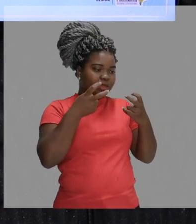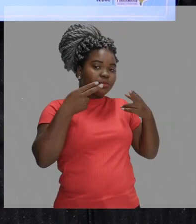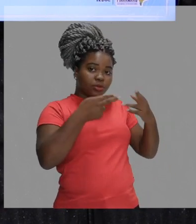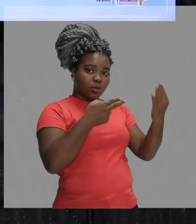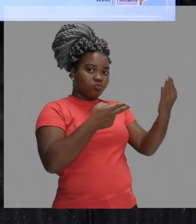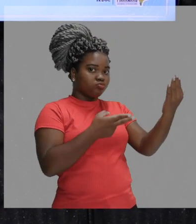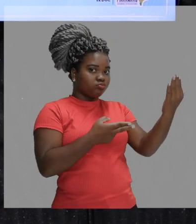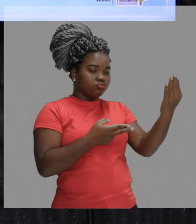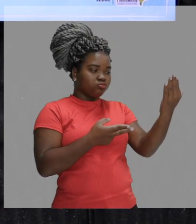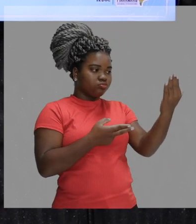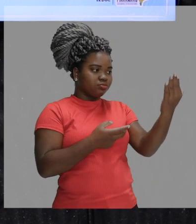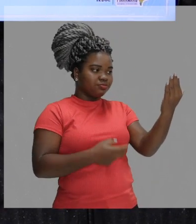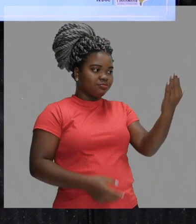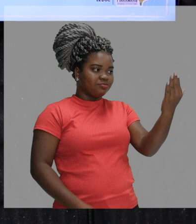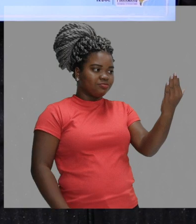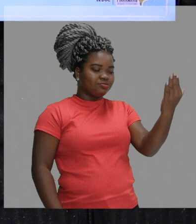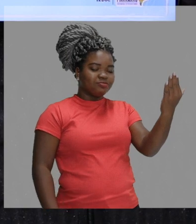espelho.